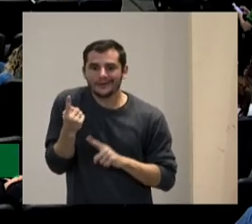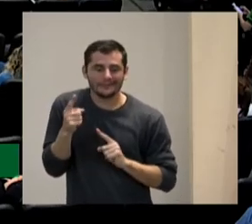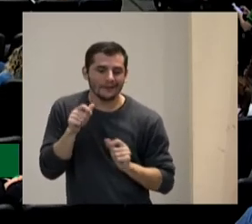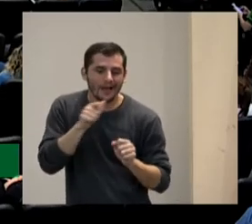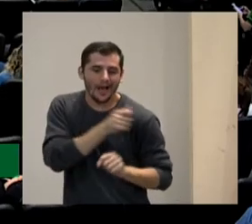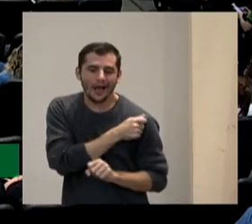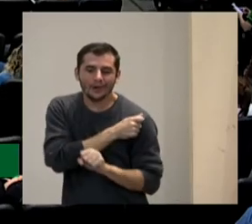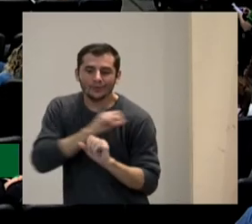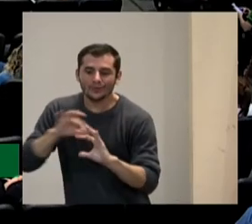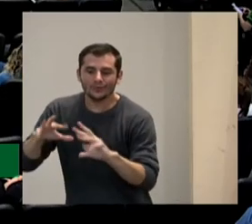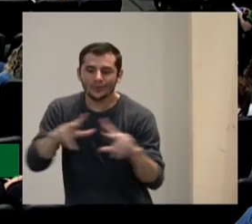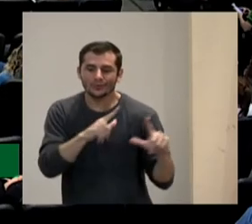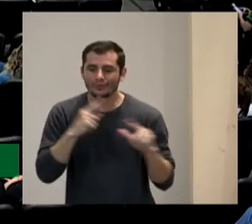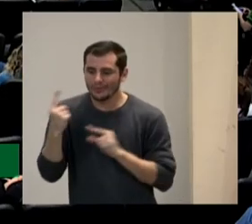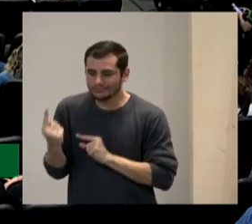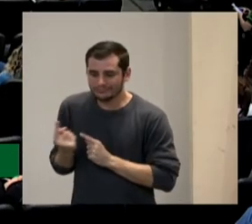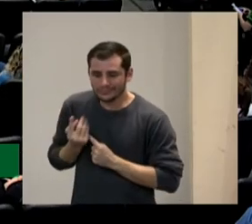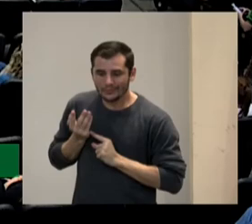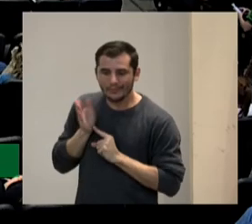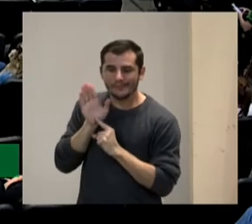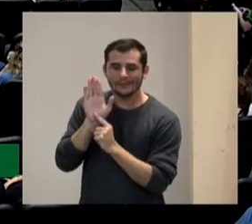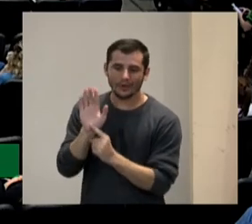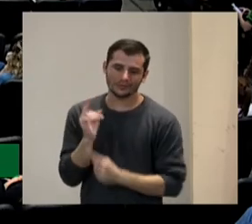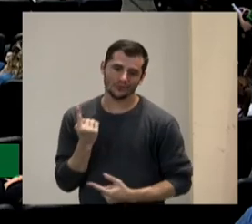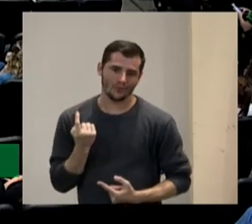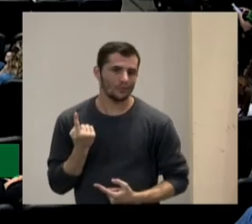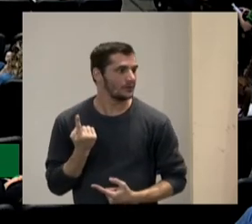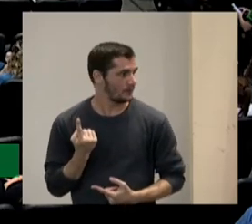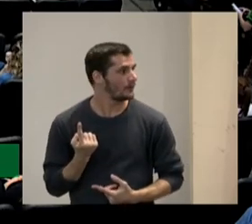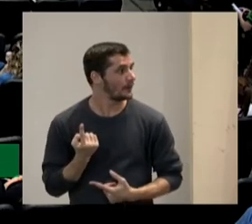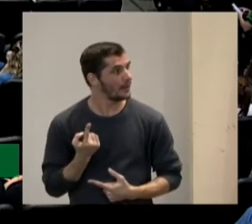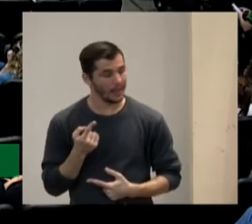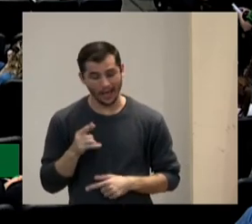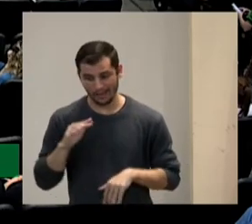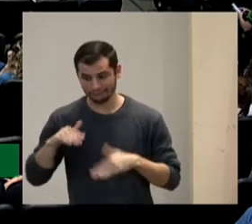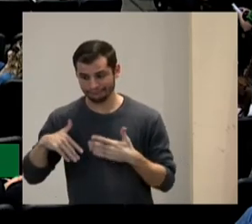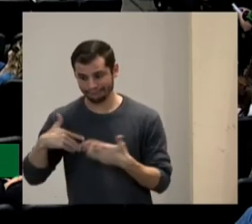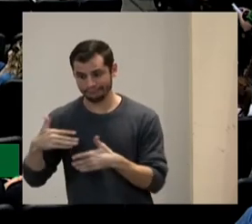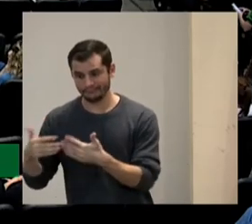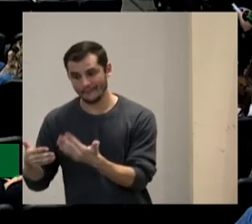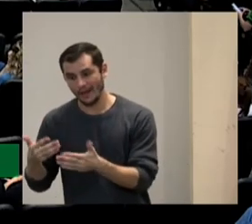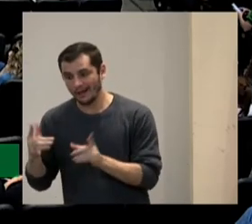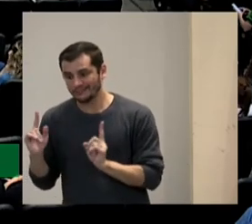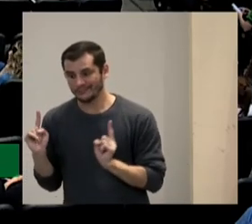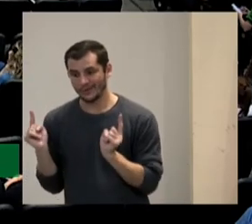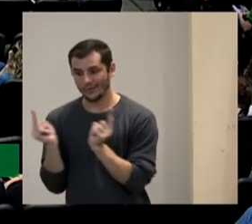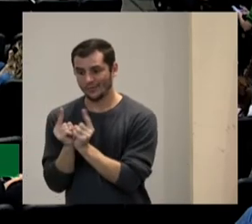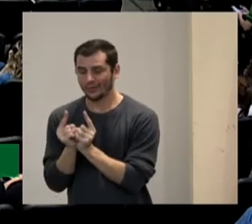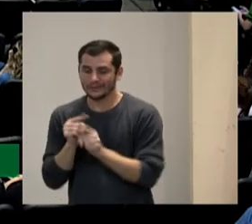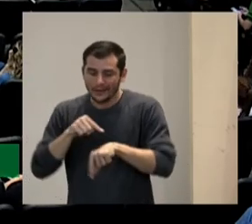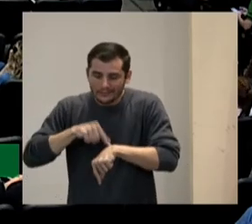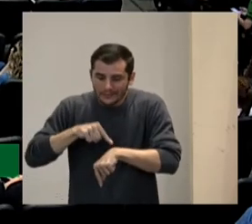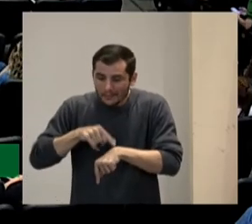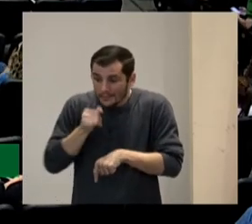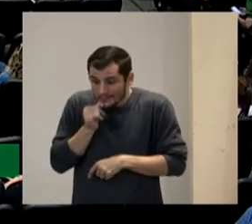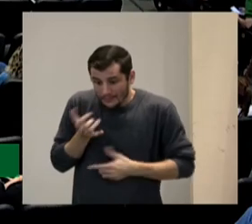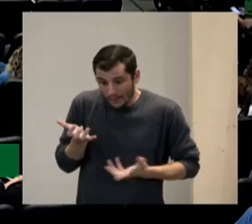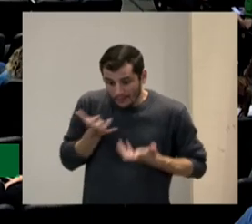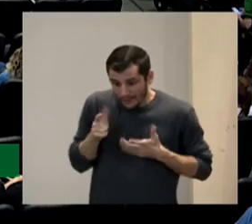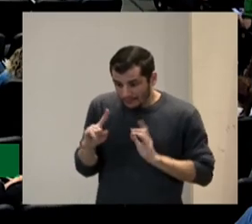e não tem a duração de humano tem a duração do tempo que eu queira